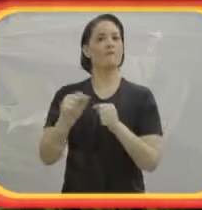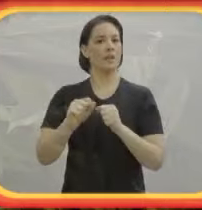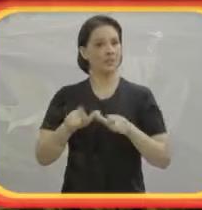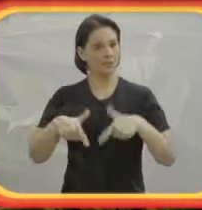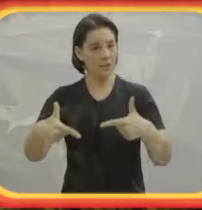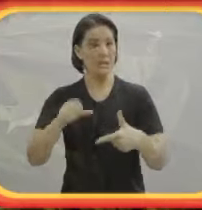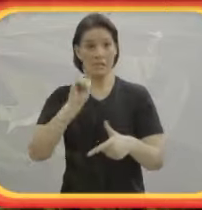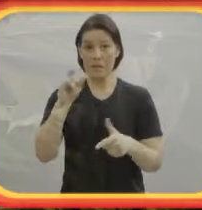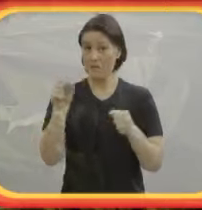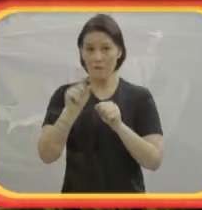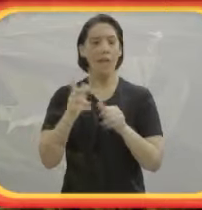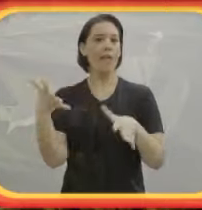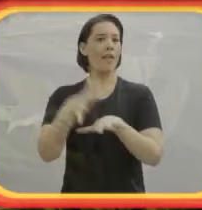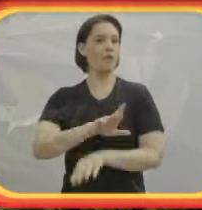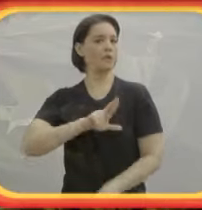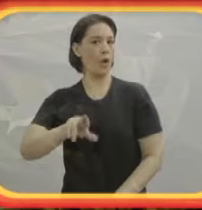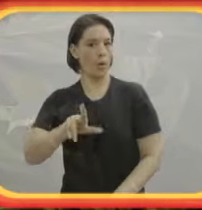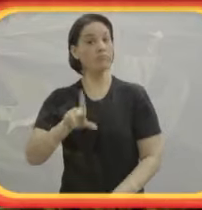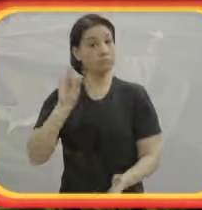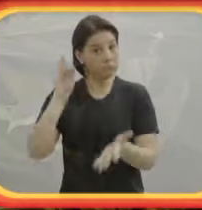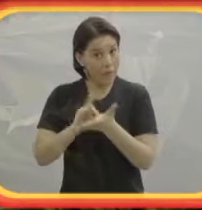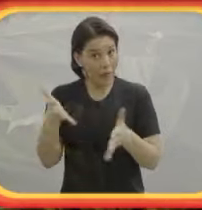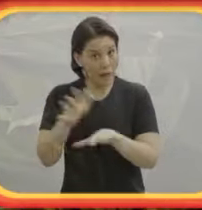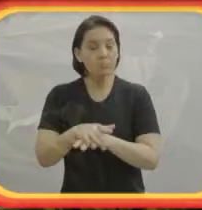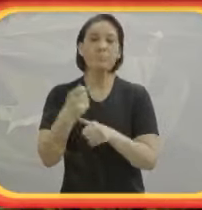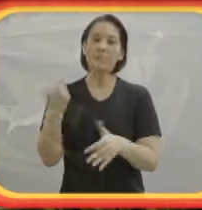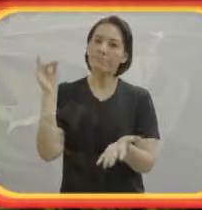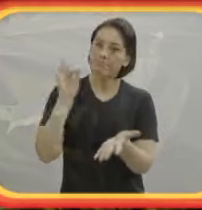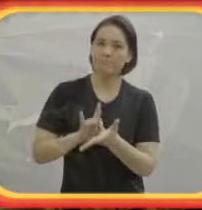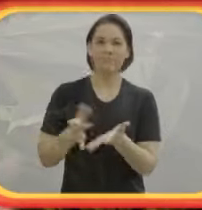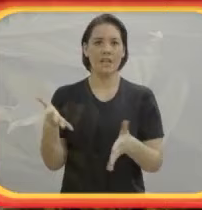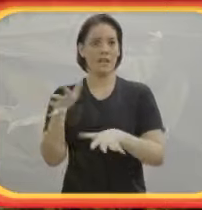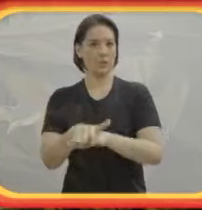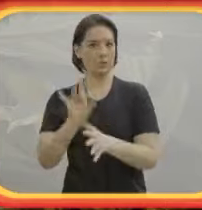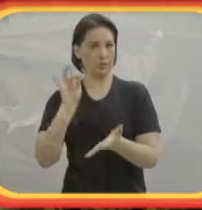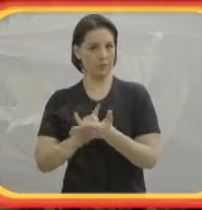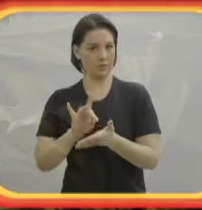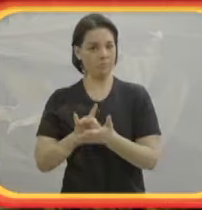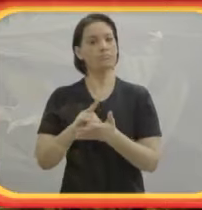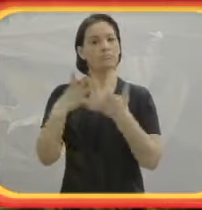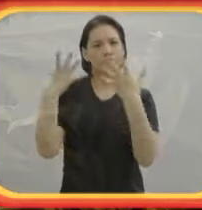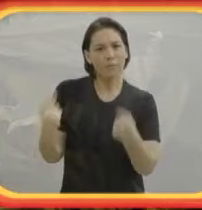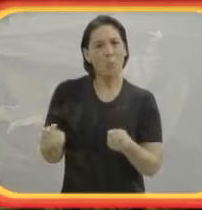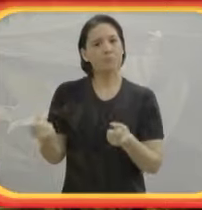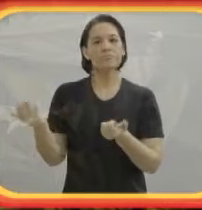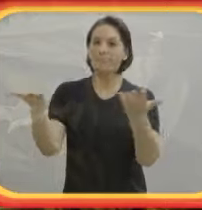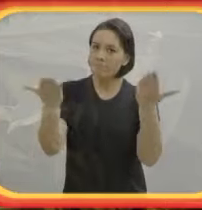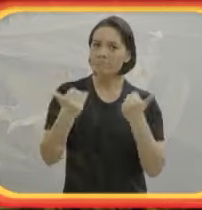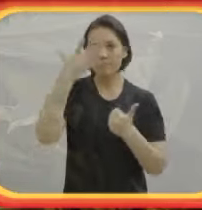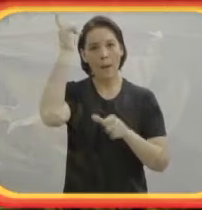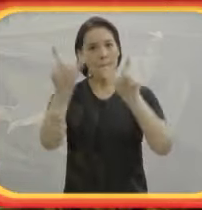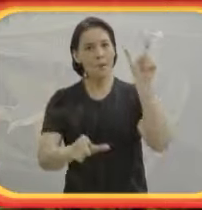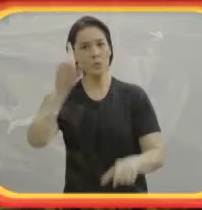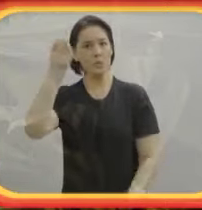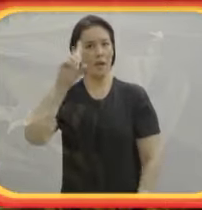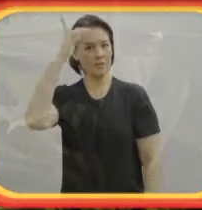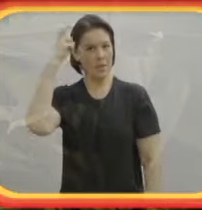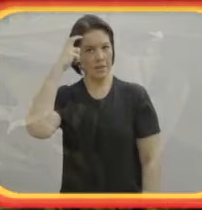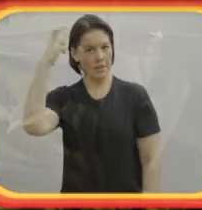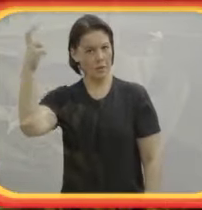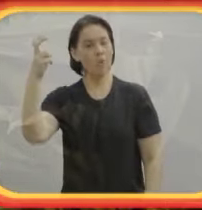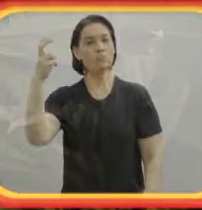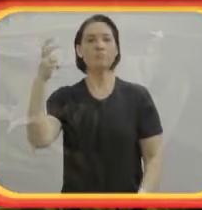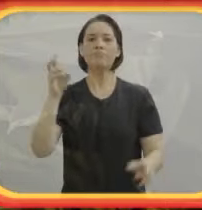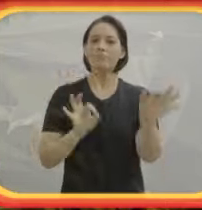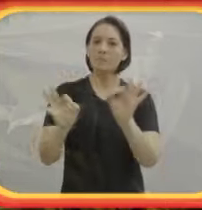inclusivo, se a gente é inclusivo, a gente tem que ser inclusivo de verdade. E aí a gente falou, ok, vamos trazer e vamos fazer um programa especial para as pessoas com deficiência intelectual.